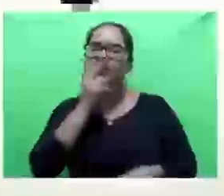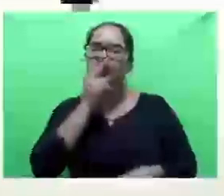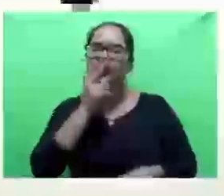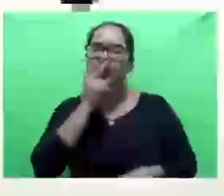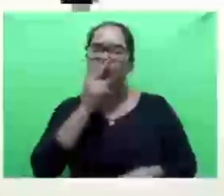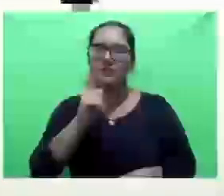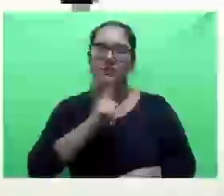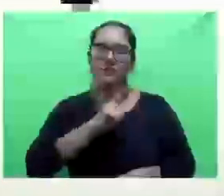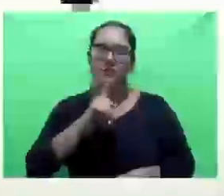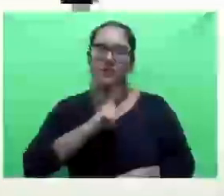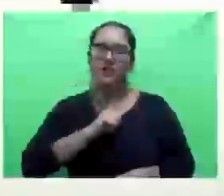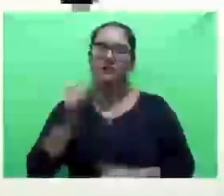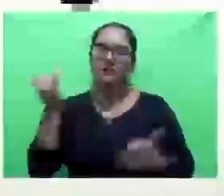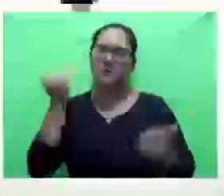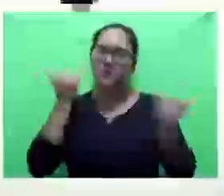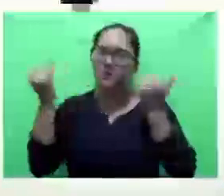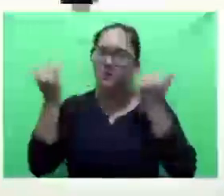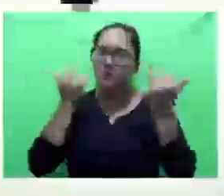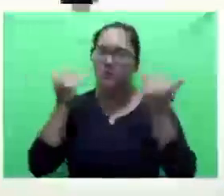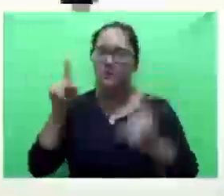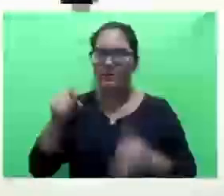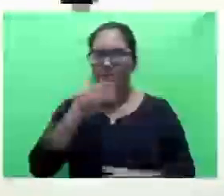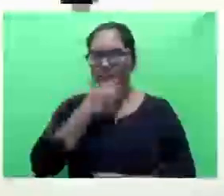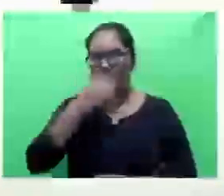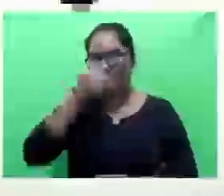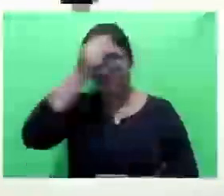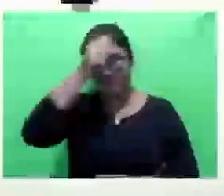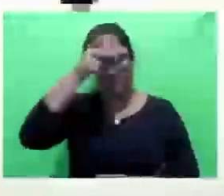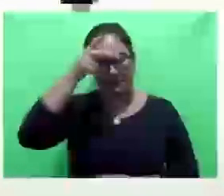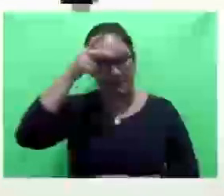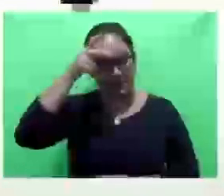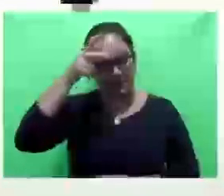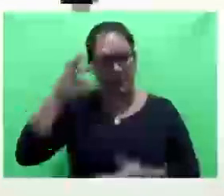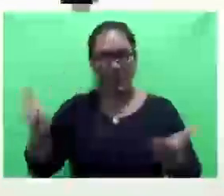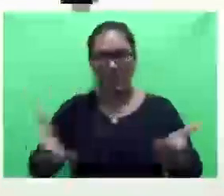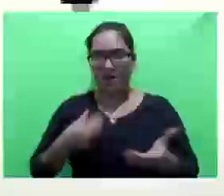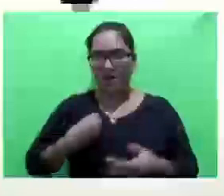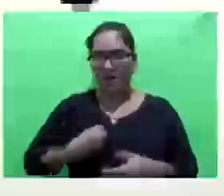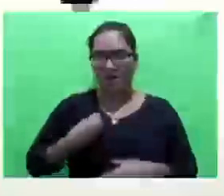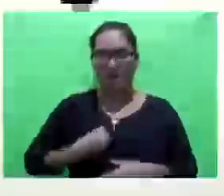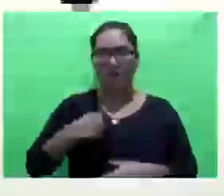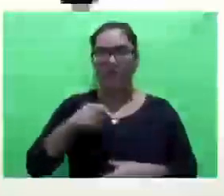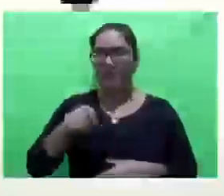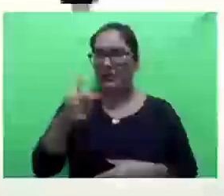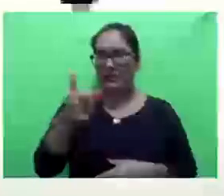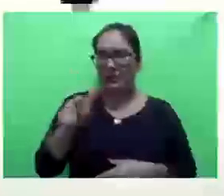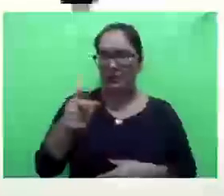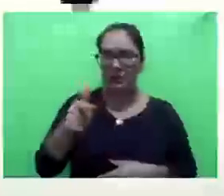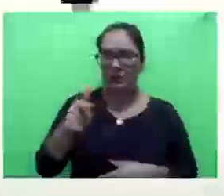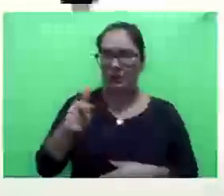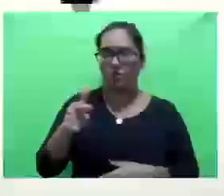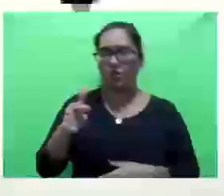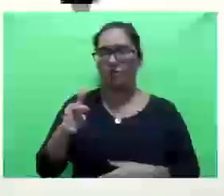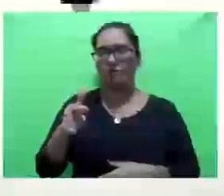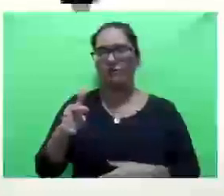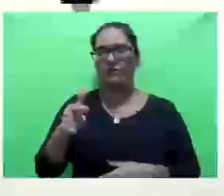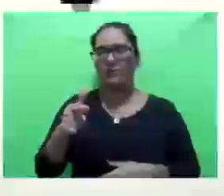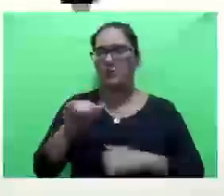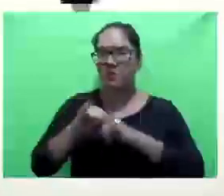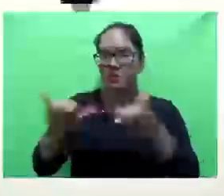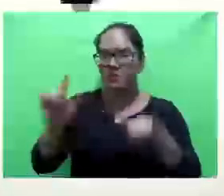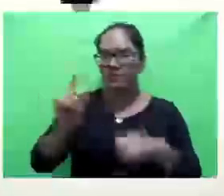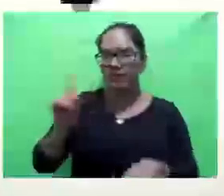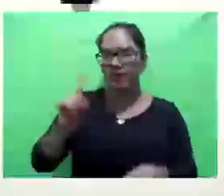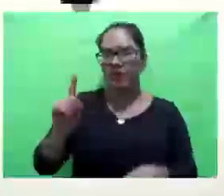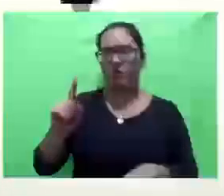no plano de governo do nosso querido prefeito atual, não tinha até, não foi falado em uma concha